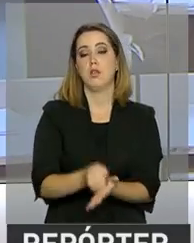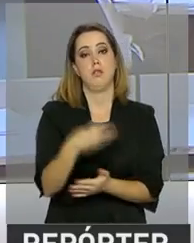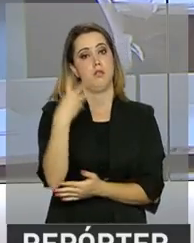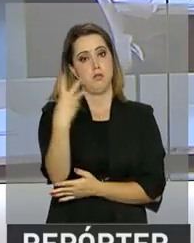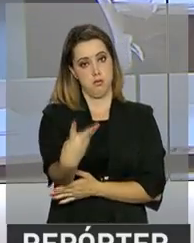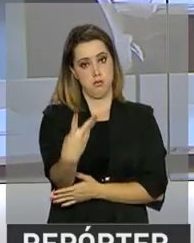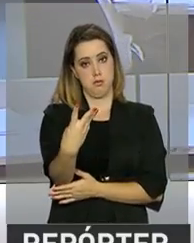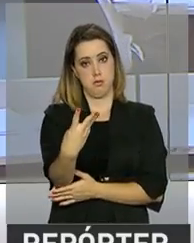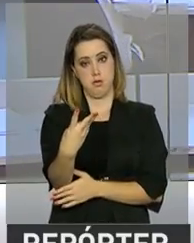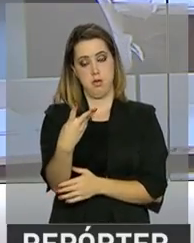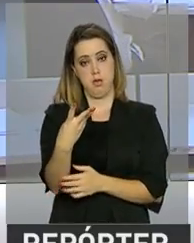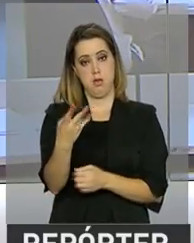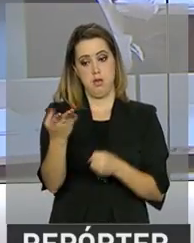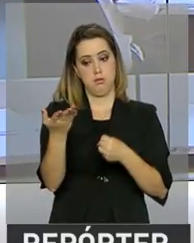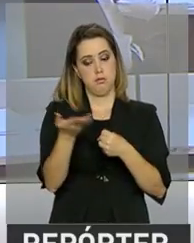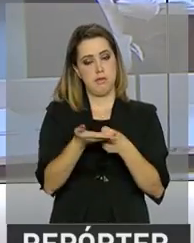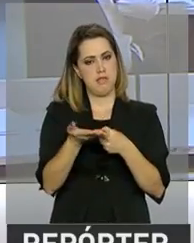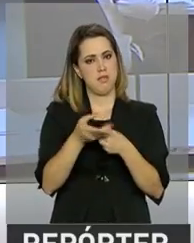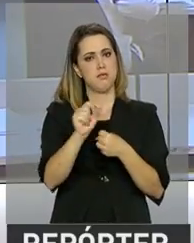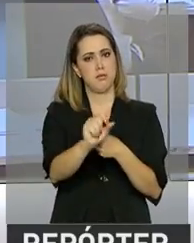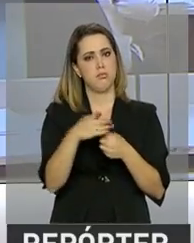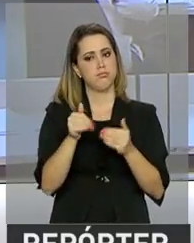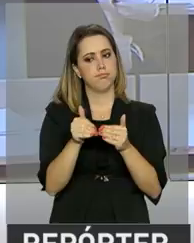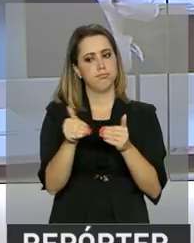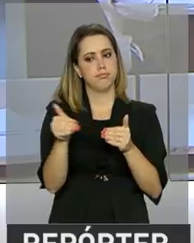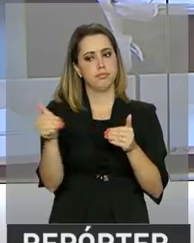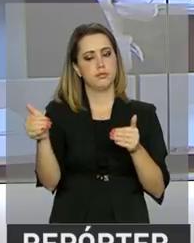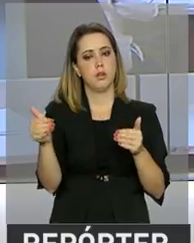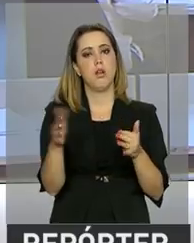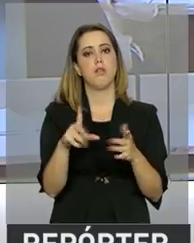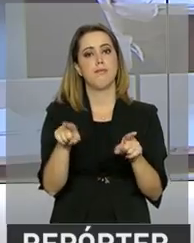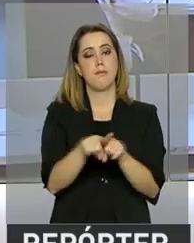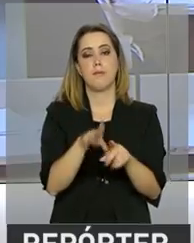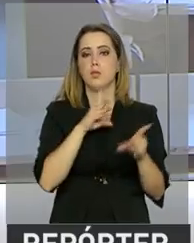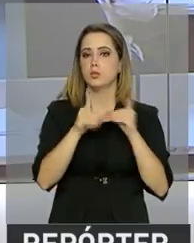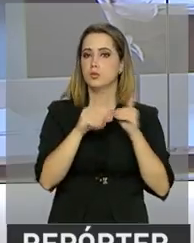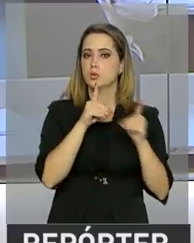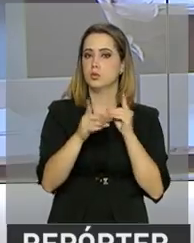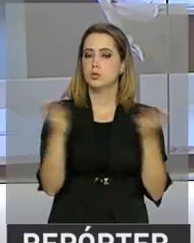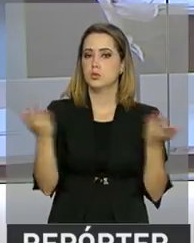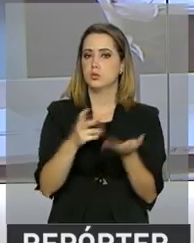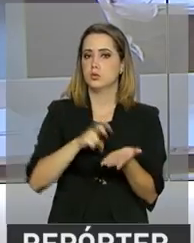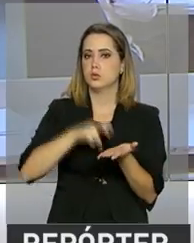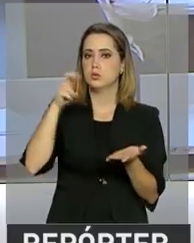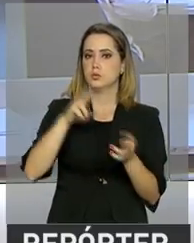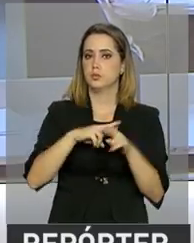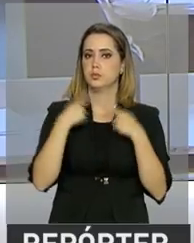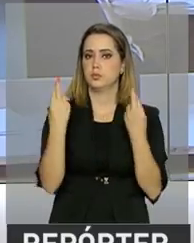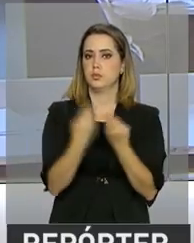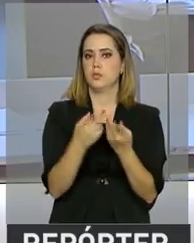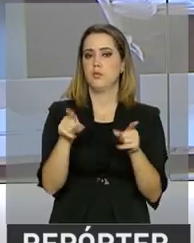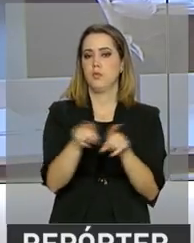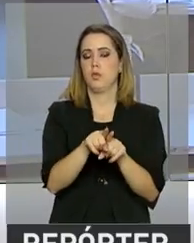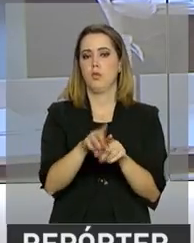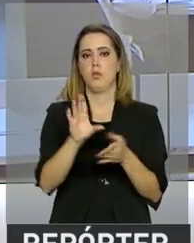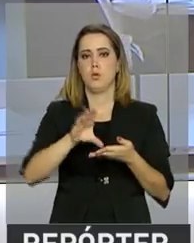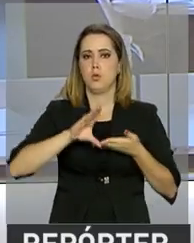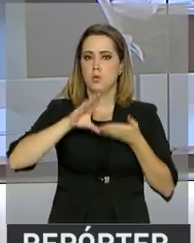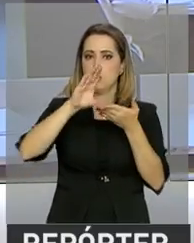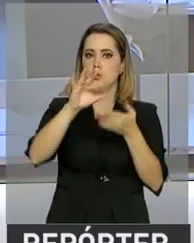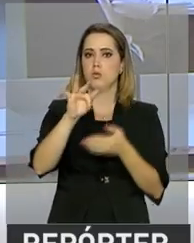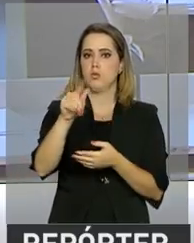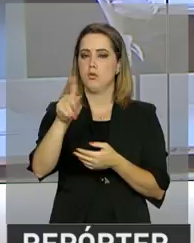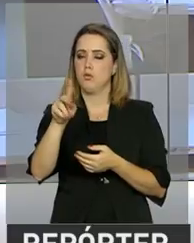faixa do programa será ampliada. As mudanças foram discutidas hoje de manhã durante reunião do Conselho Curador do